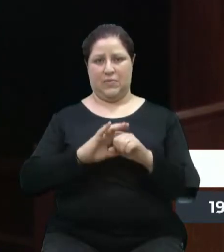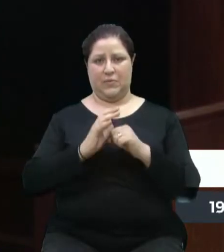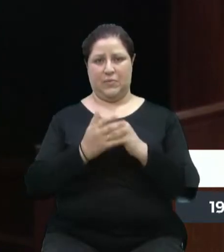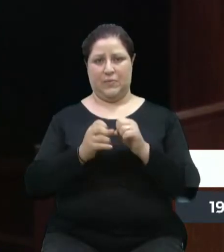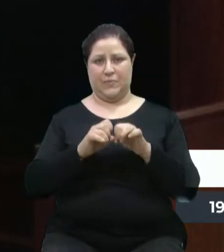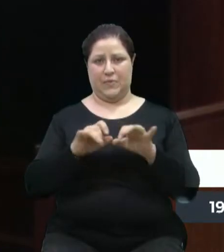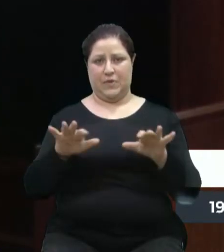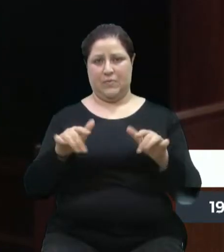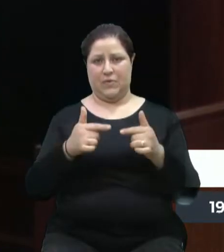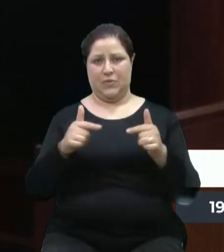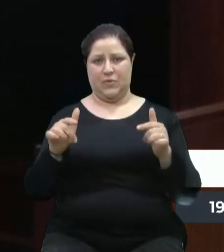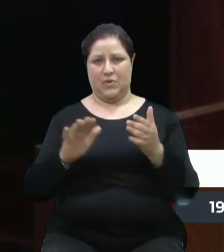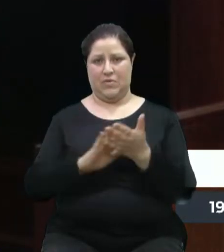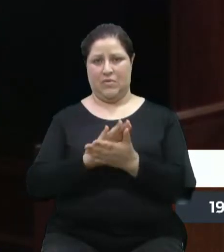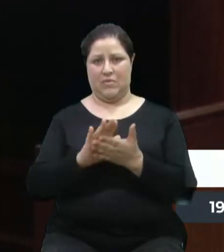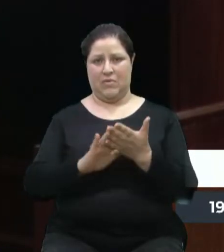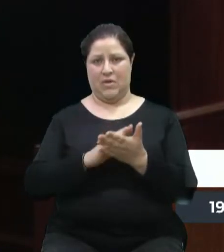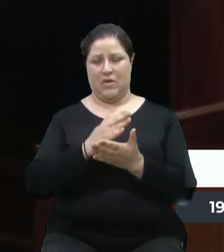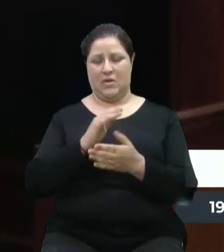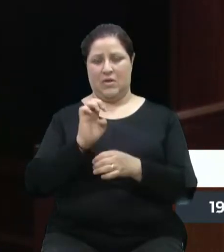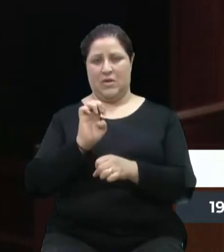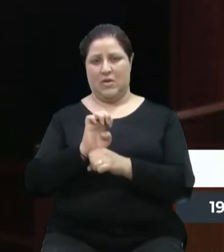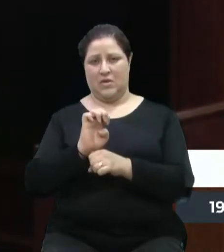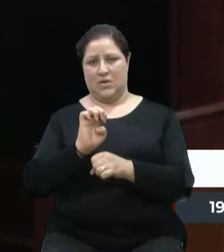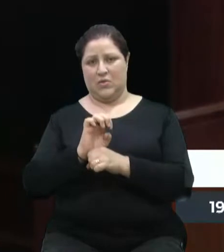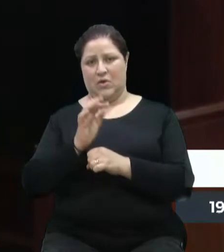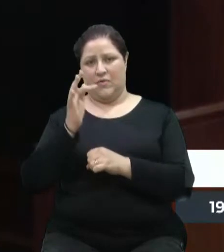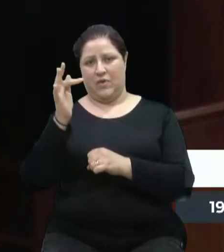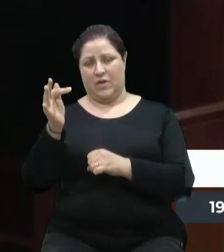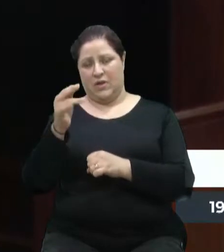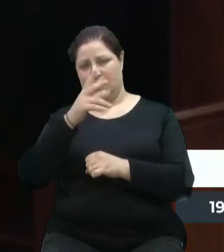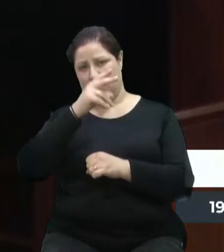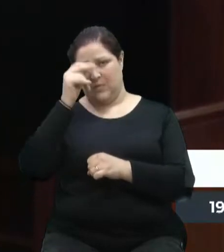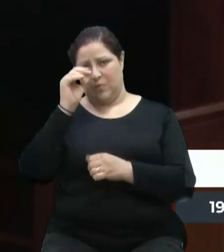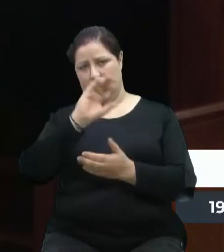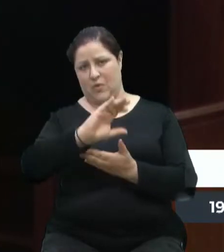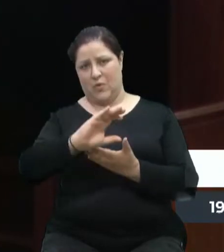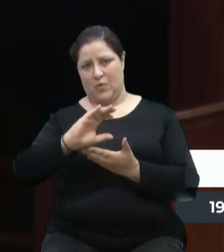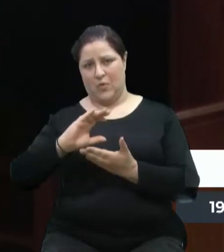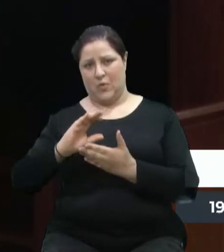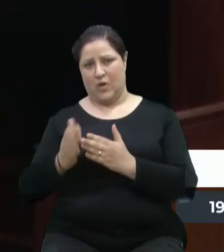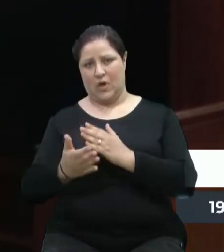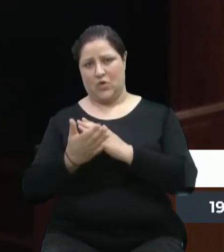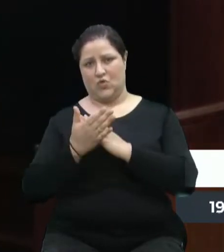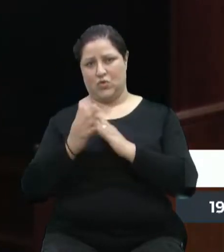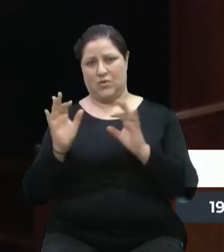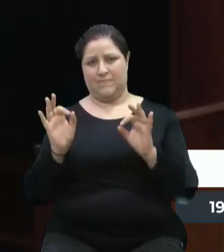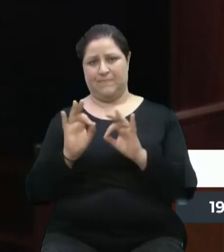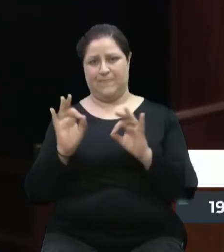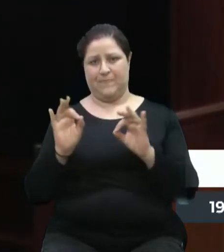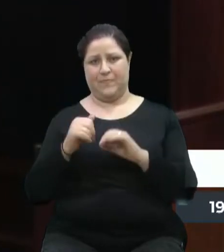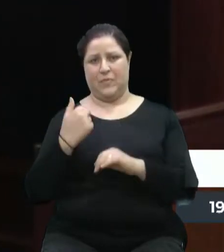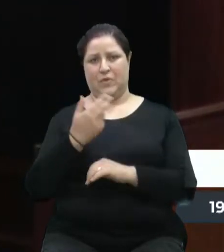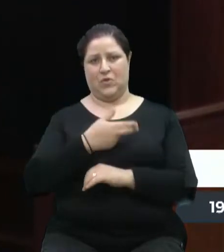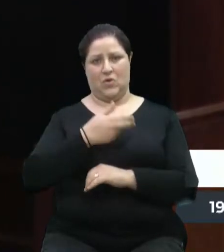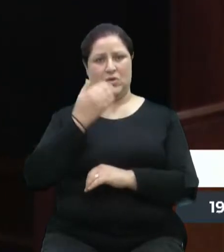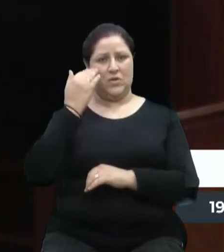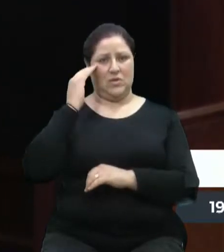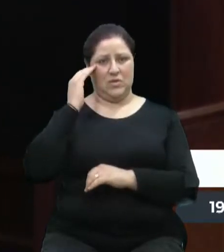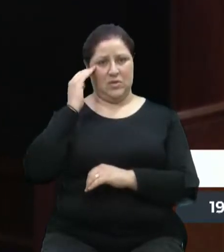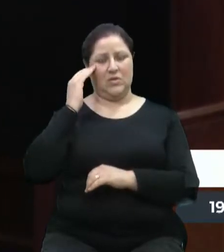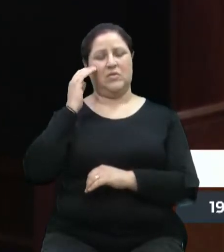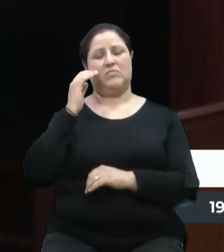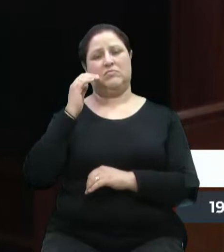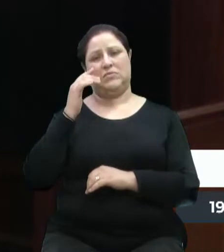sequer uma ajuda de governo estadual, federal, municipal. A gente entende a situação, que não puderam